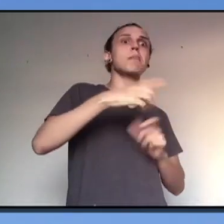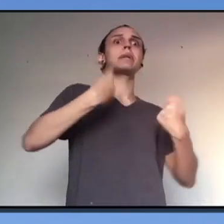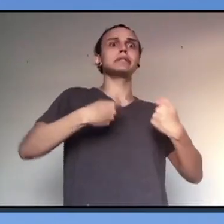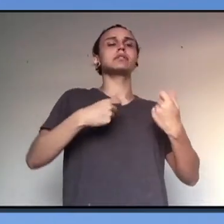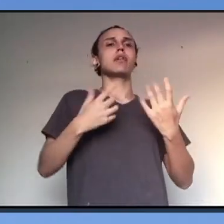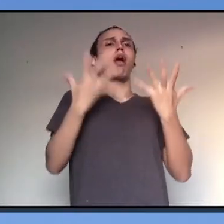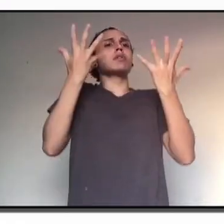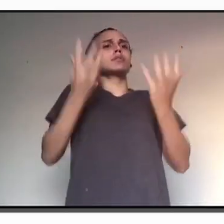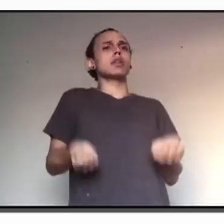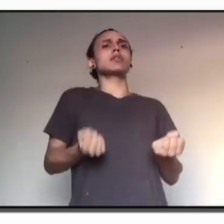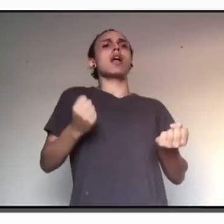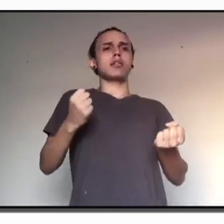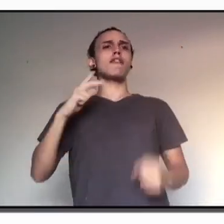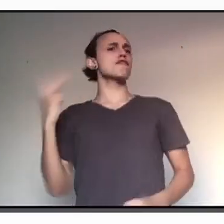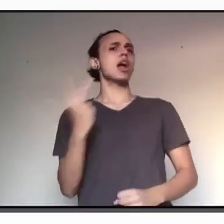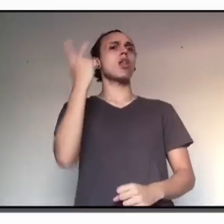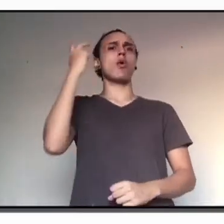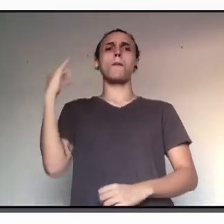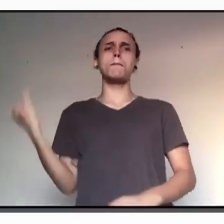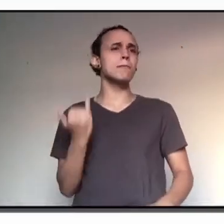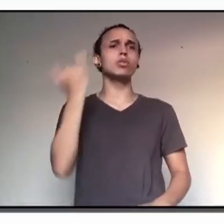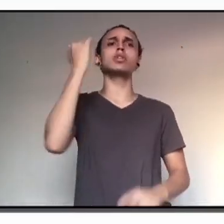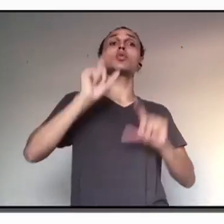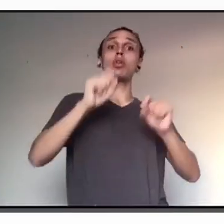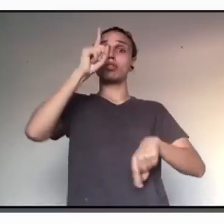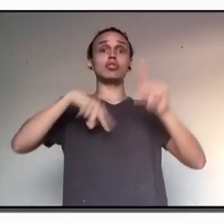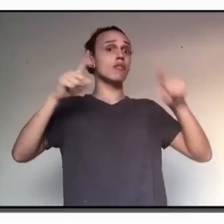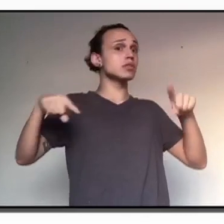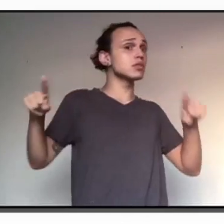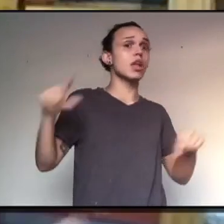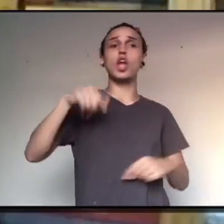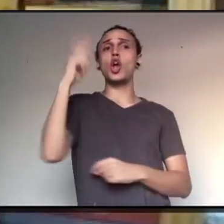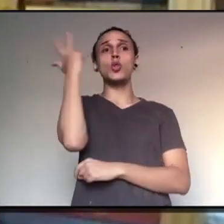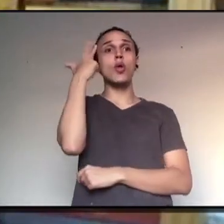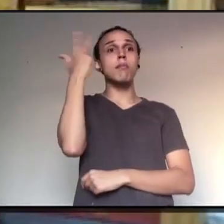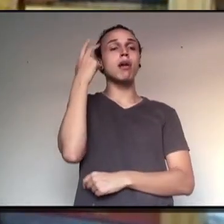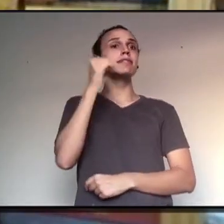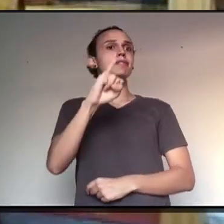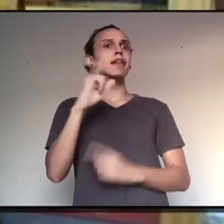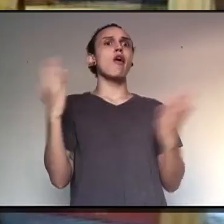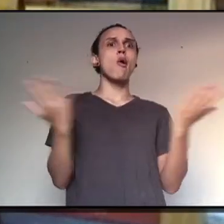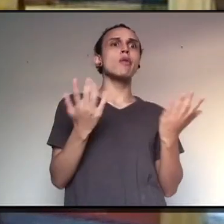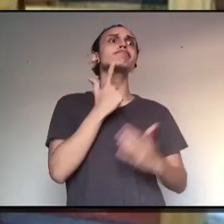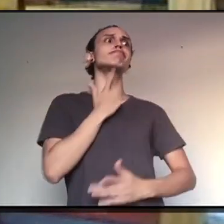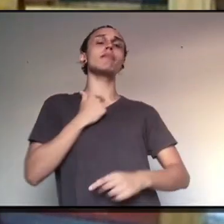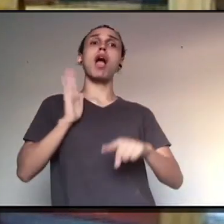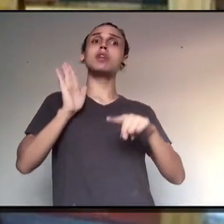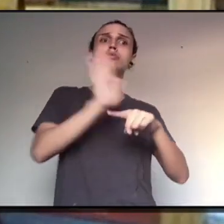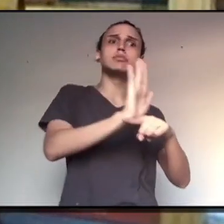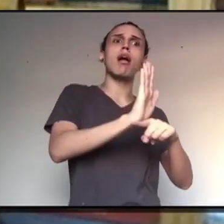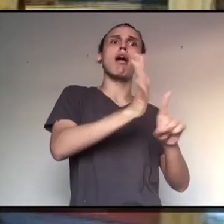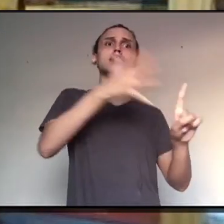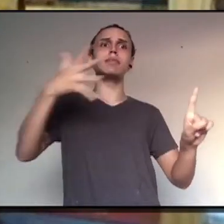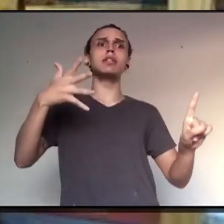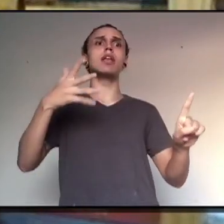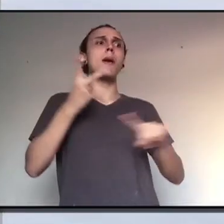para além de tentar trabalhar com a diversidade enquanto um valor, entendendo que as pessoas são diversas e diferentes, se as pessoas quiserem ajudar